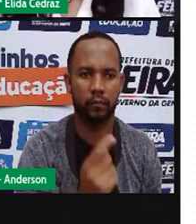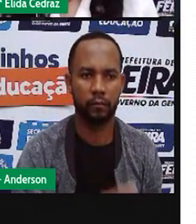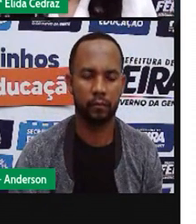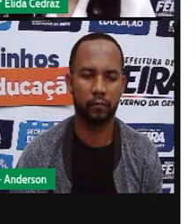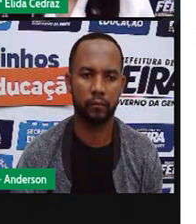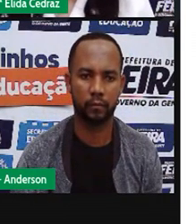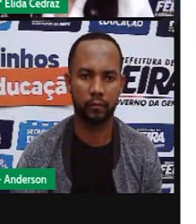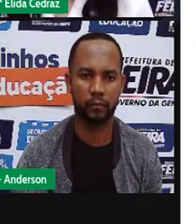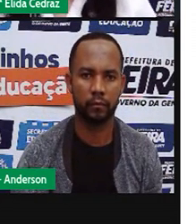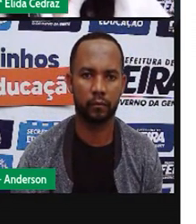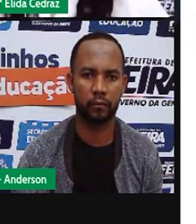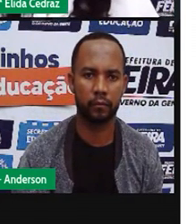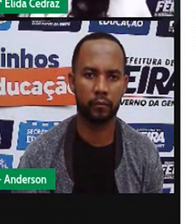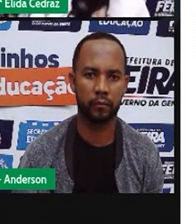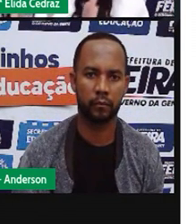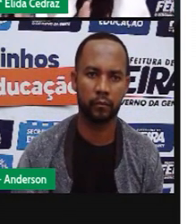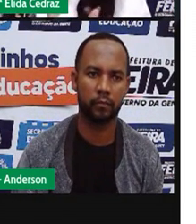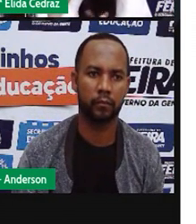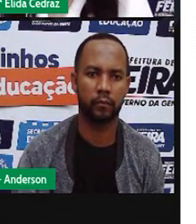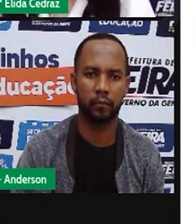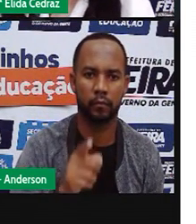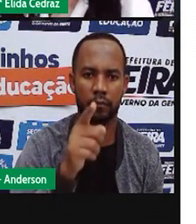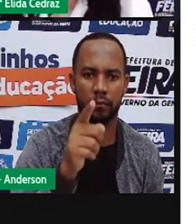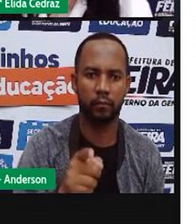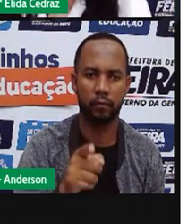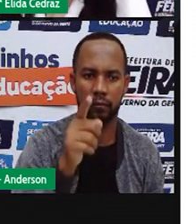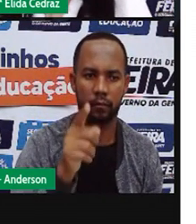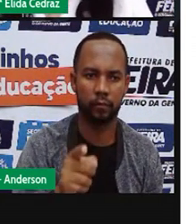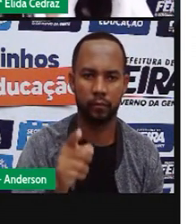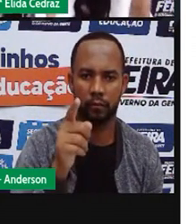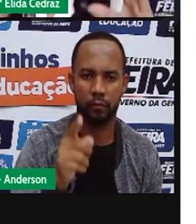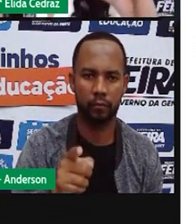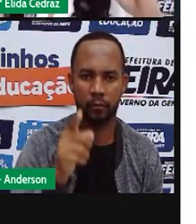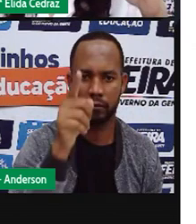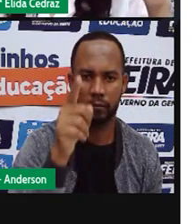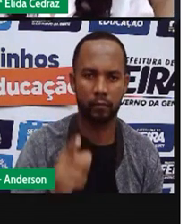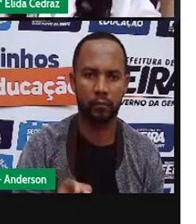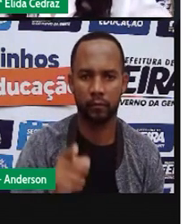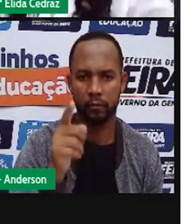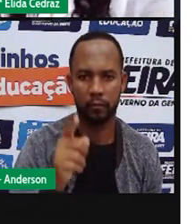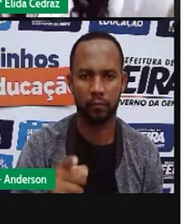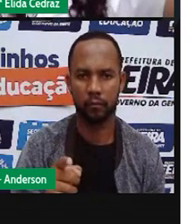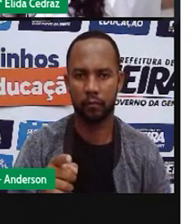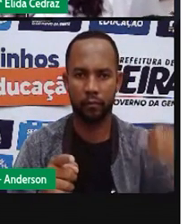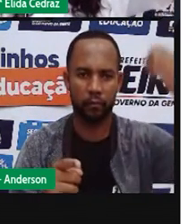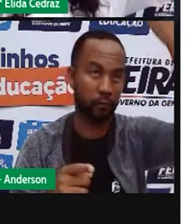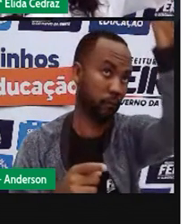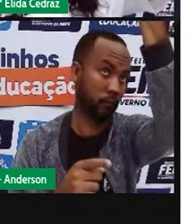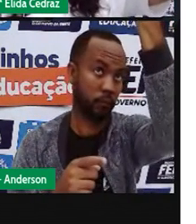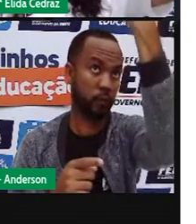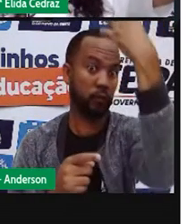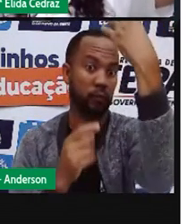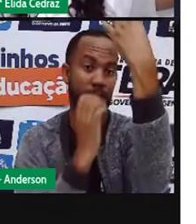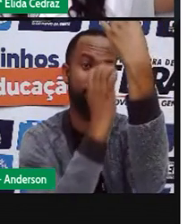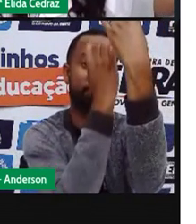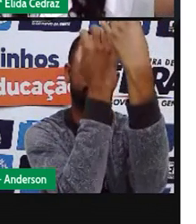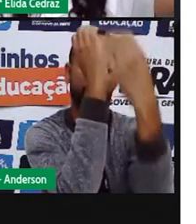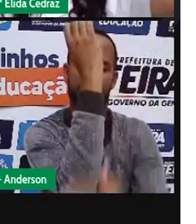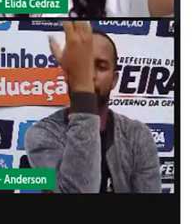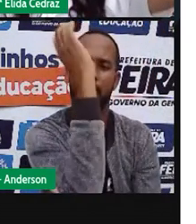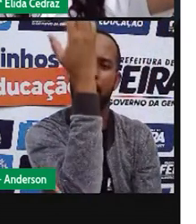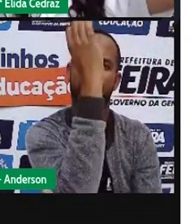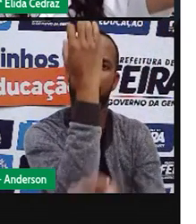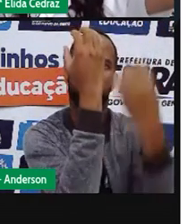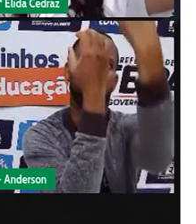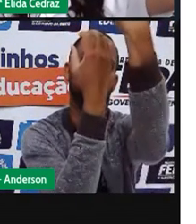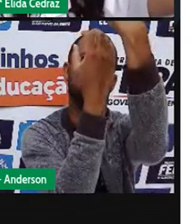esquerdo. No quadrinho do meio, o sol está bem em cima. Você percebe